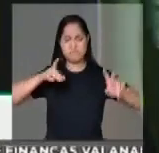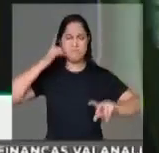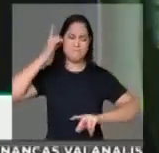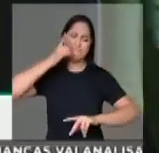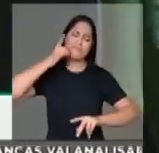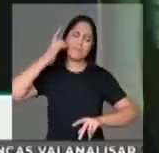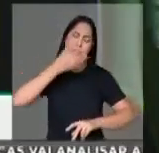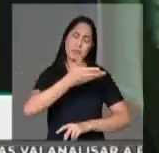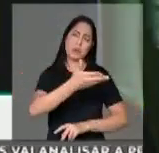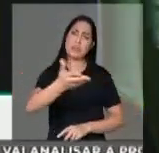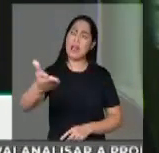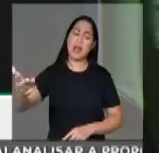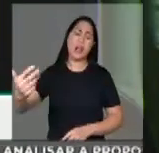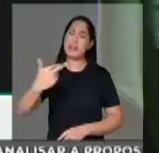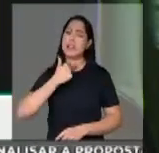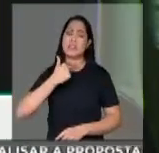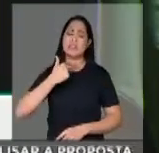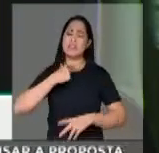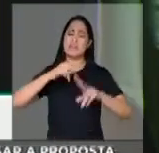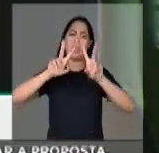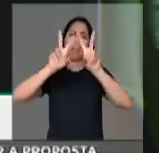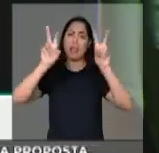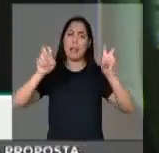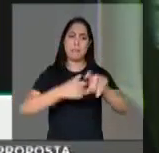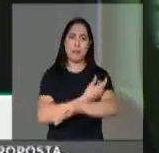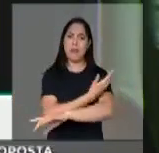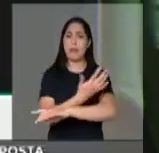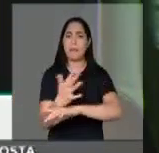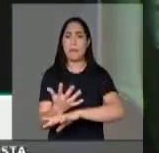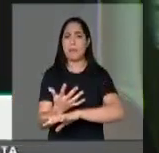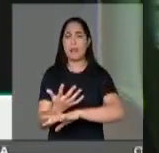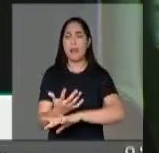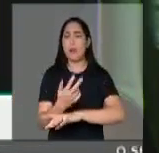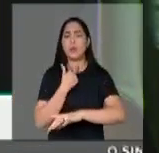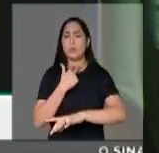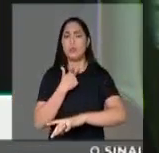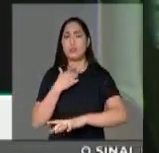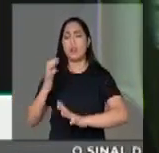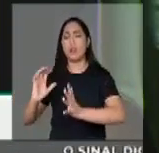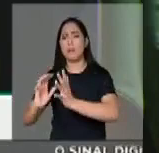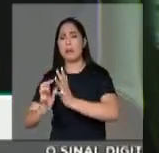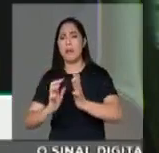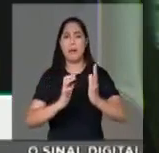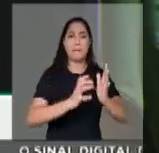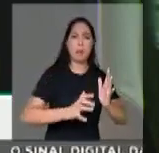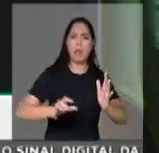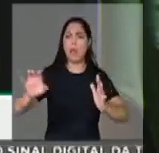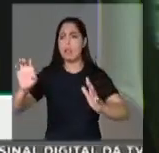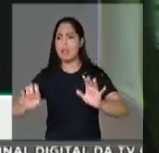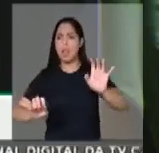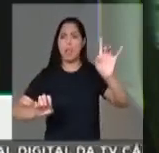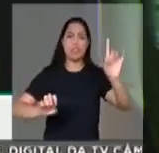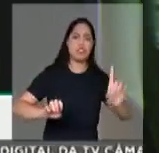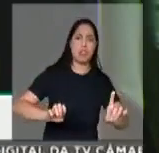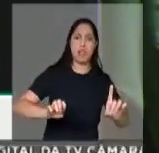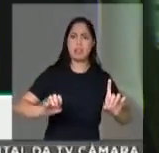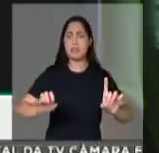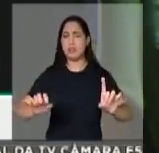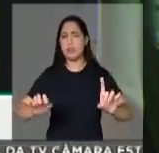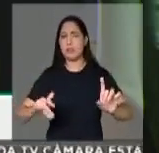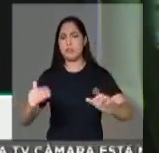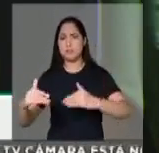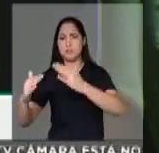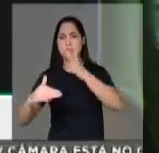deveria separar direita e esquerda progressistas e conservadores. O que esse governo está fazendo com a questão